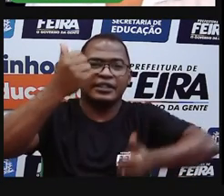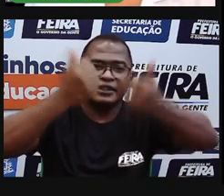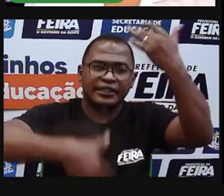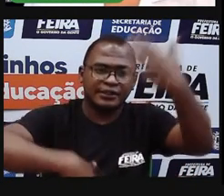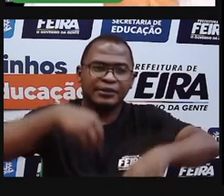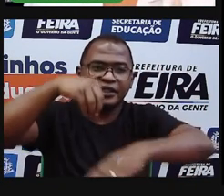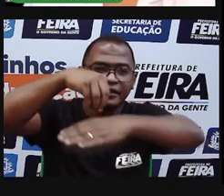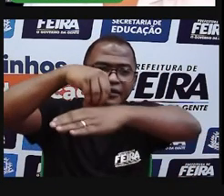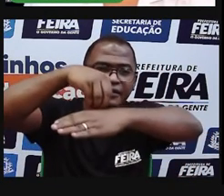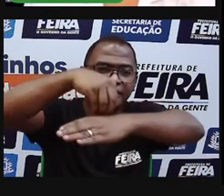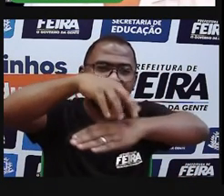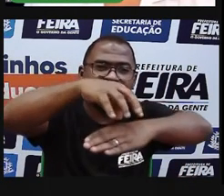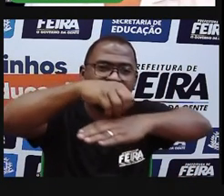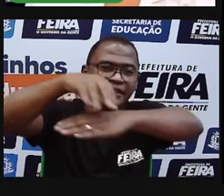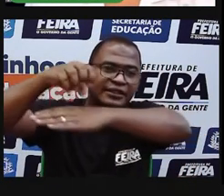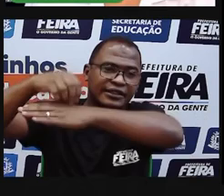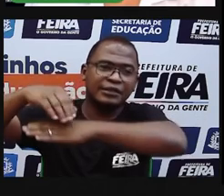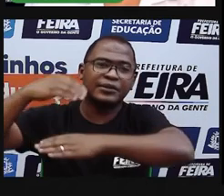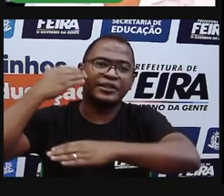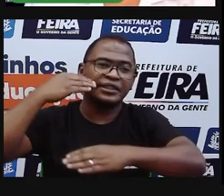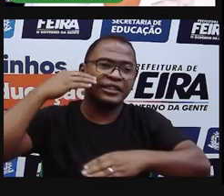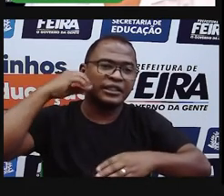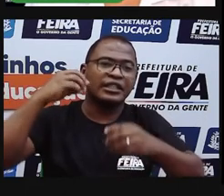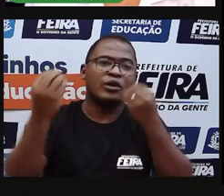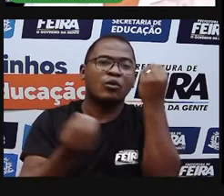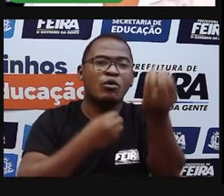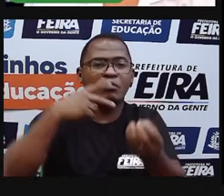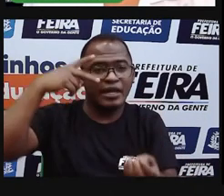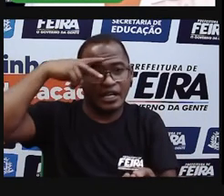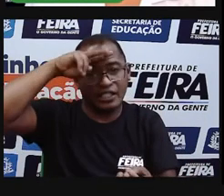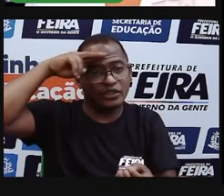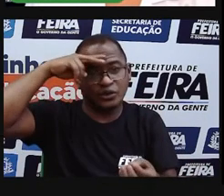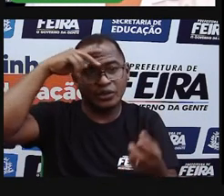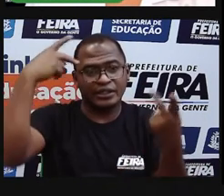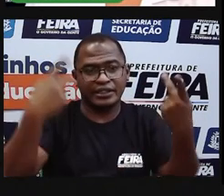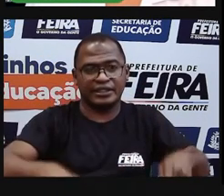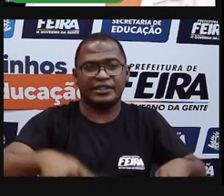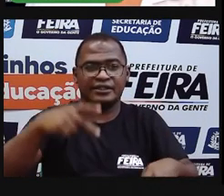aulas um pouco da história, né? Da nossa cidade. Olha a nossa bandeira.